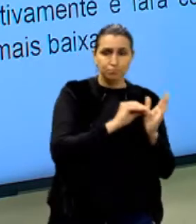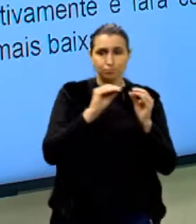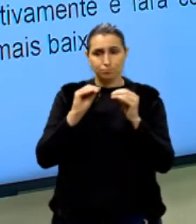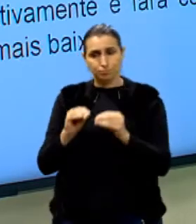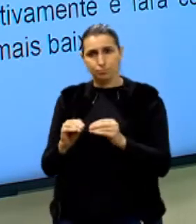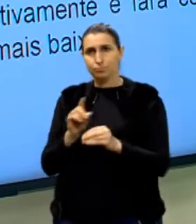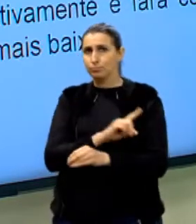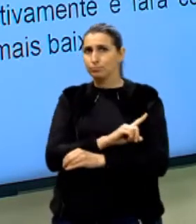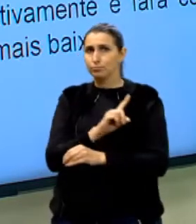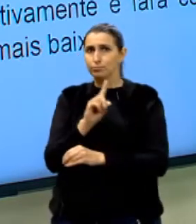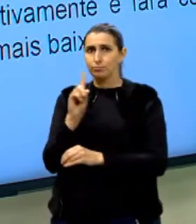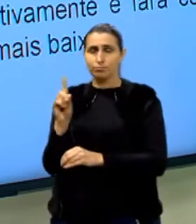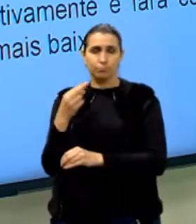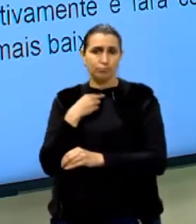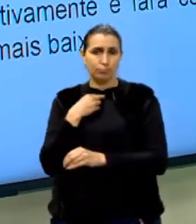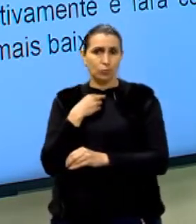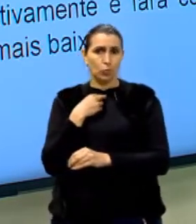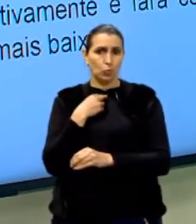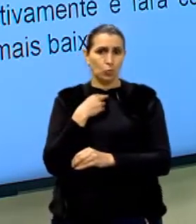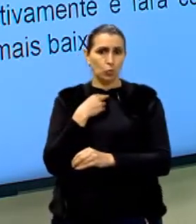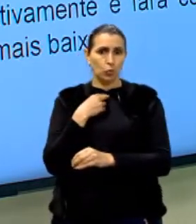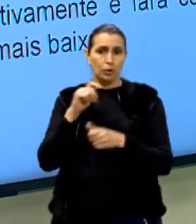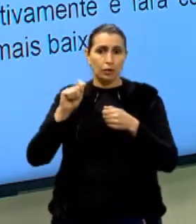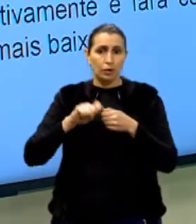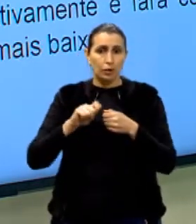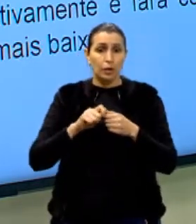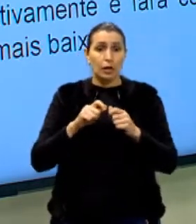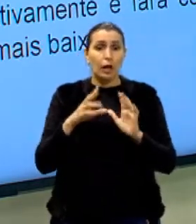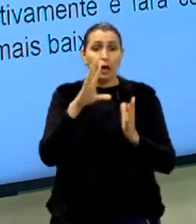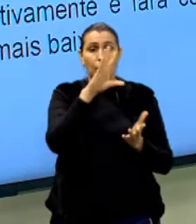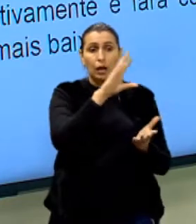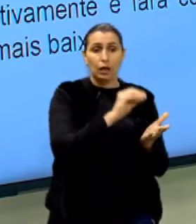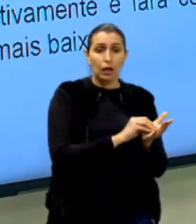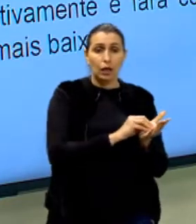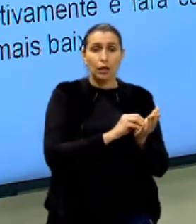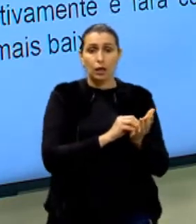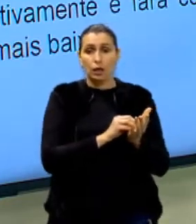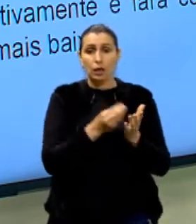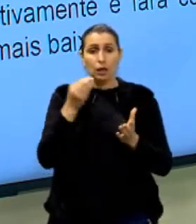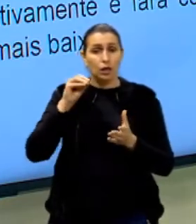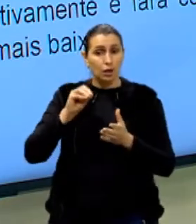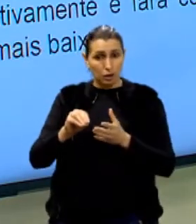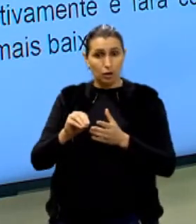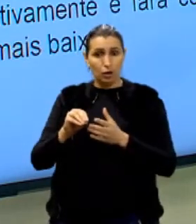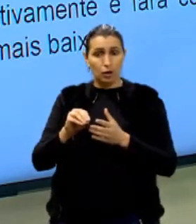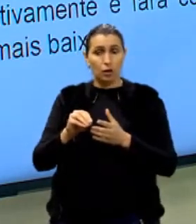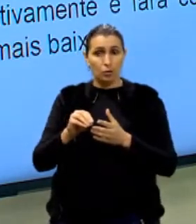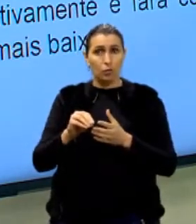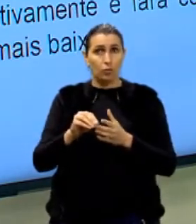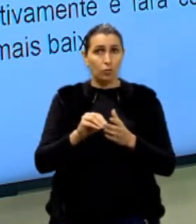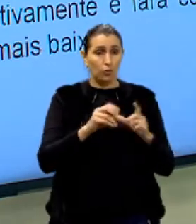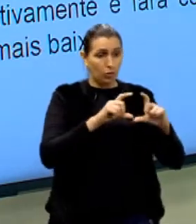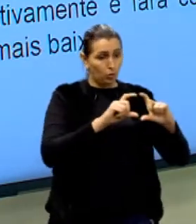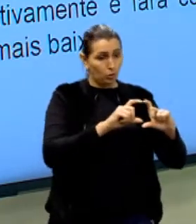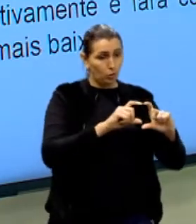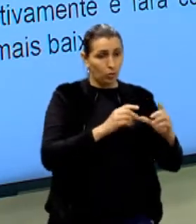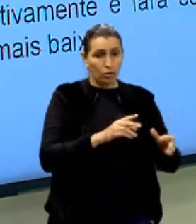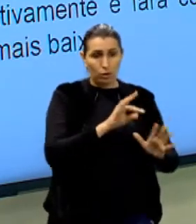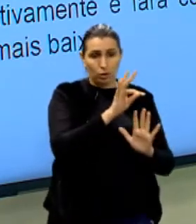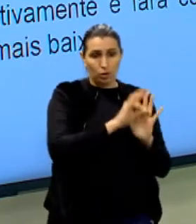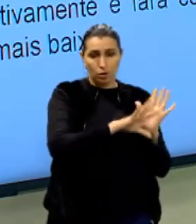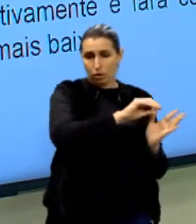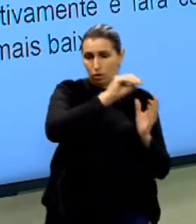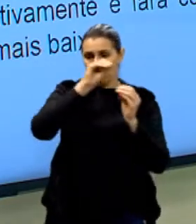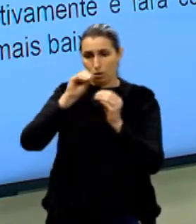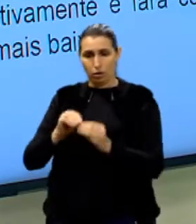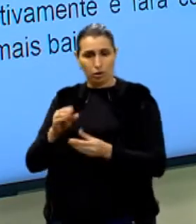Copiar, não pode. O que que constitui a cópia, gente? É eu pegar aquele trecho que tá lá no texto motivador, escrever na